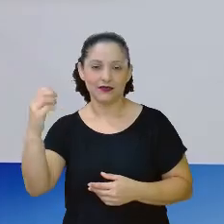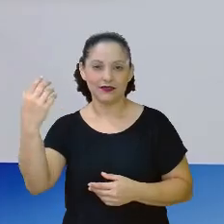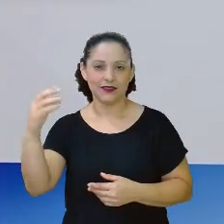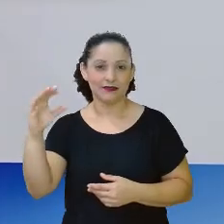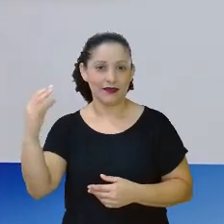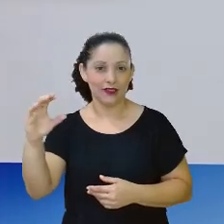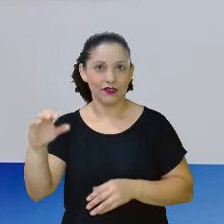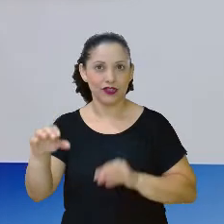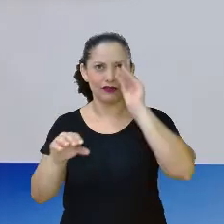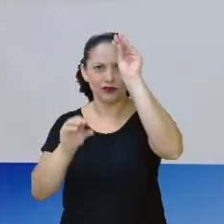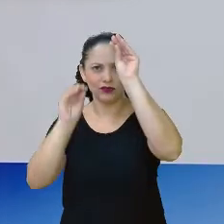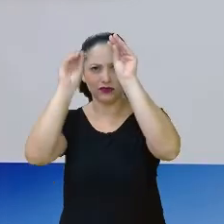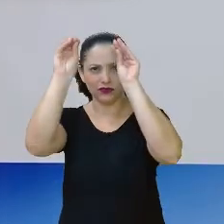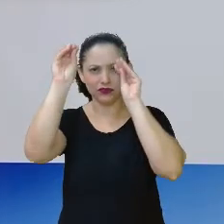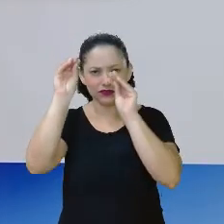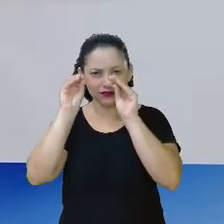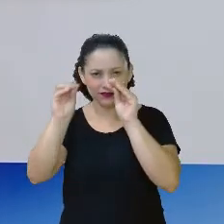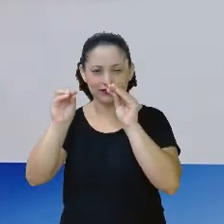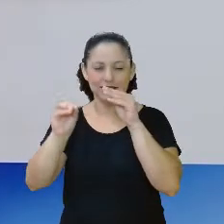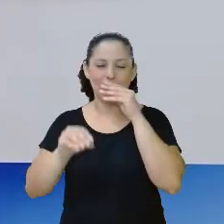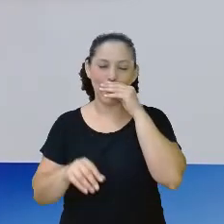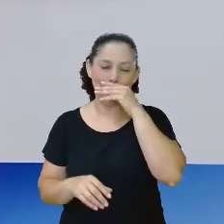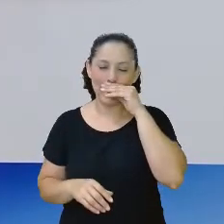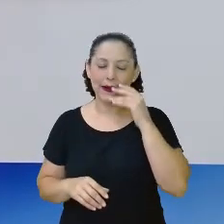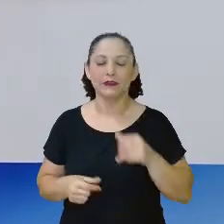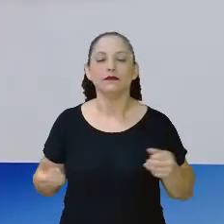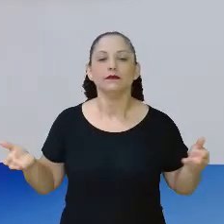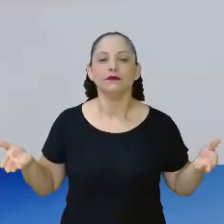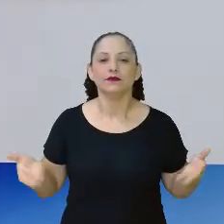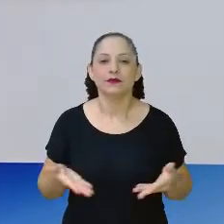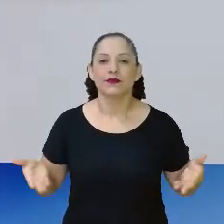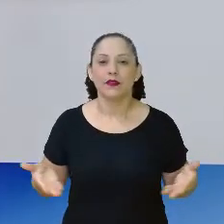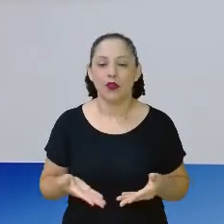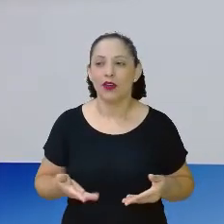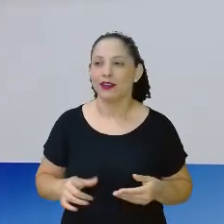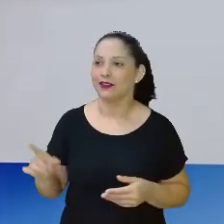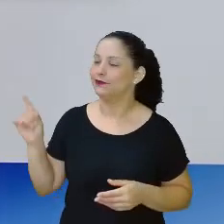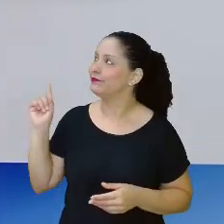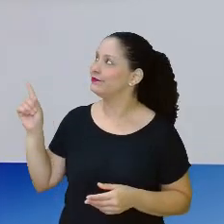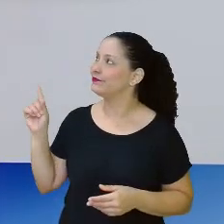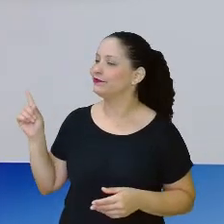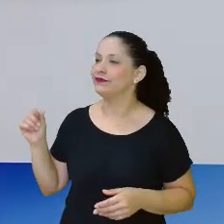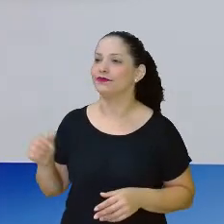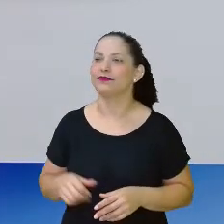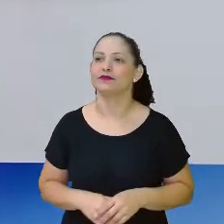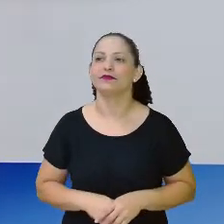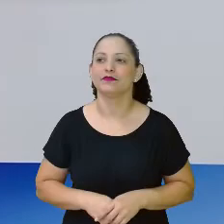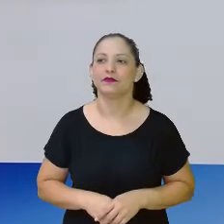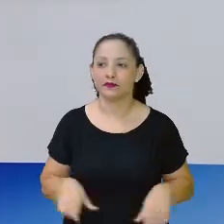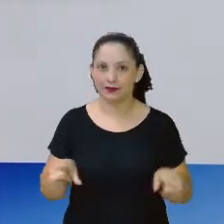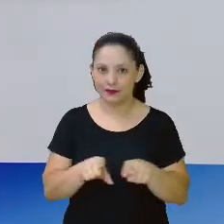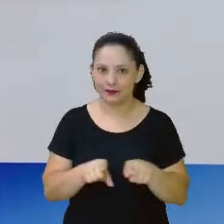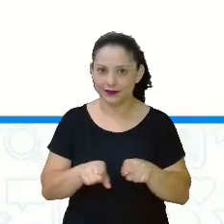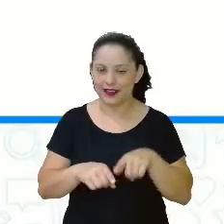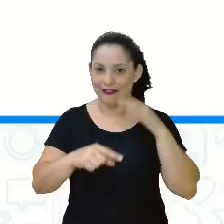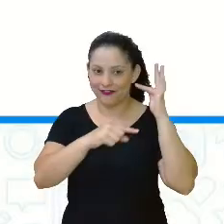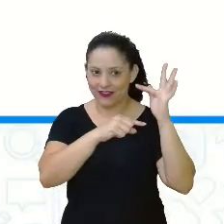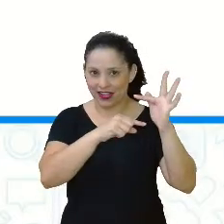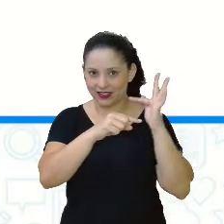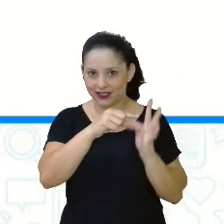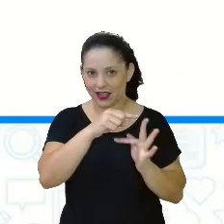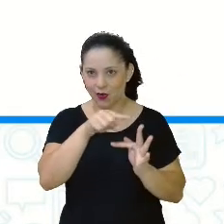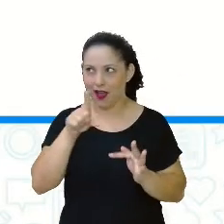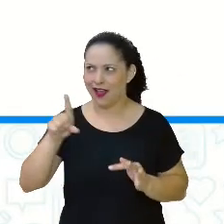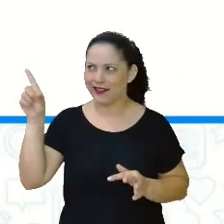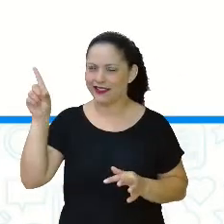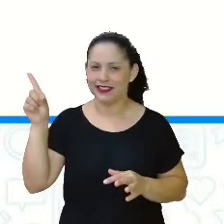pedacinho ali dos 4, 25 centavos. E agora aqui? Ainda representando fração. Olha só, eu fiz aí